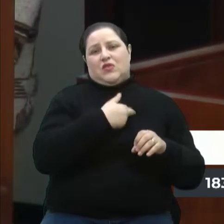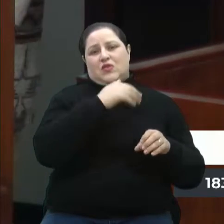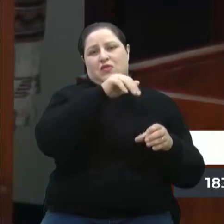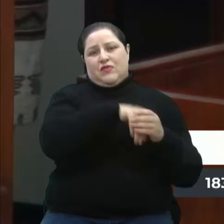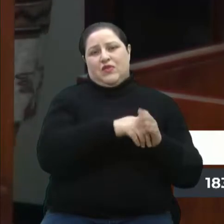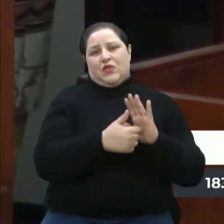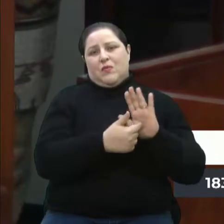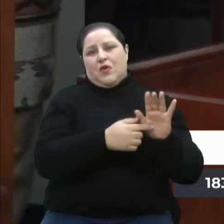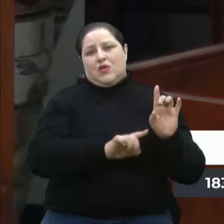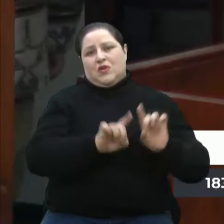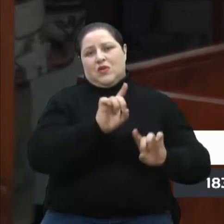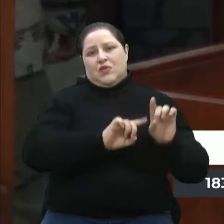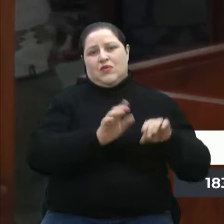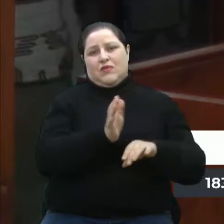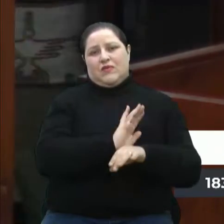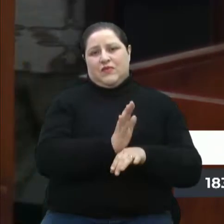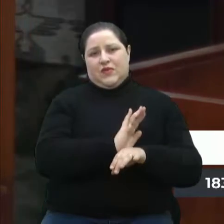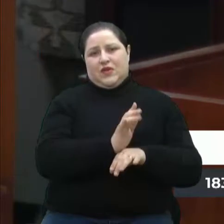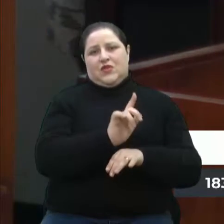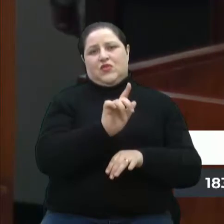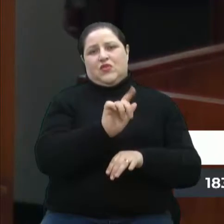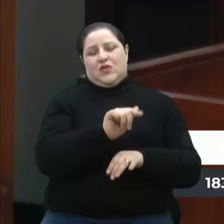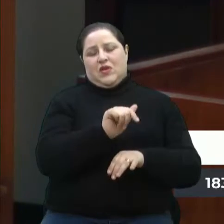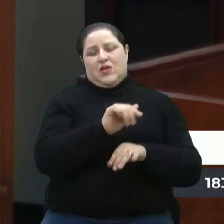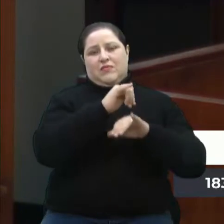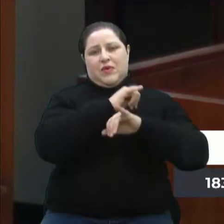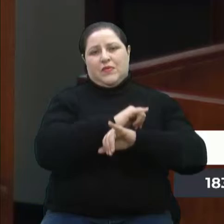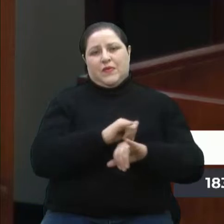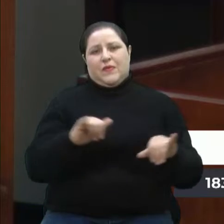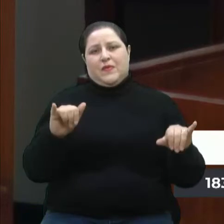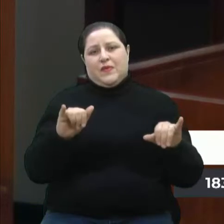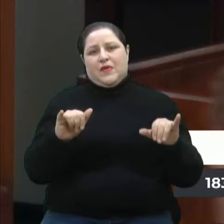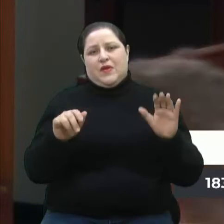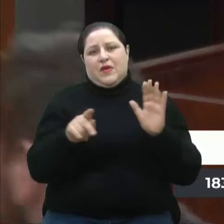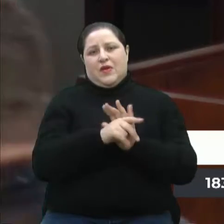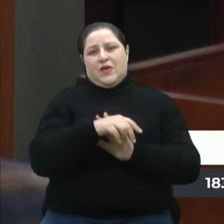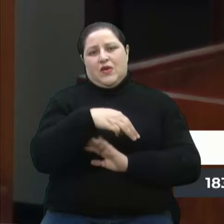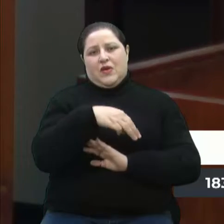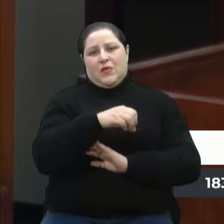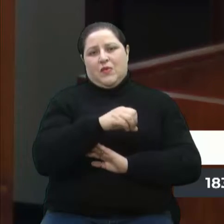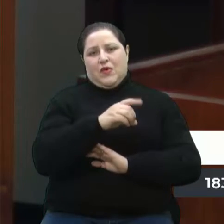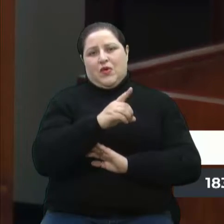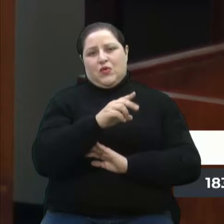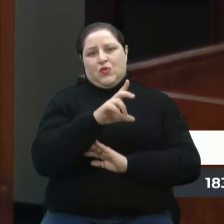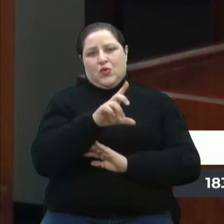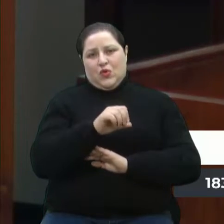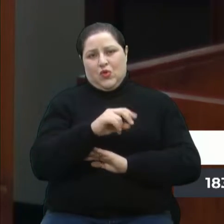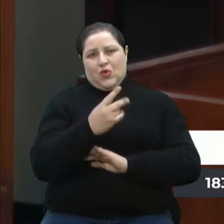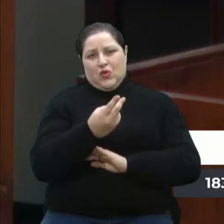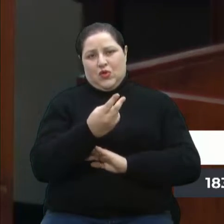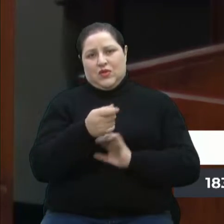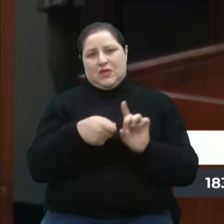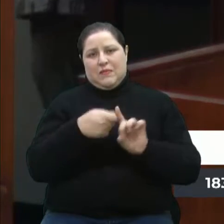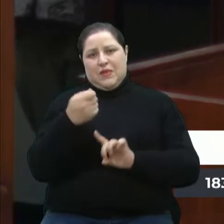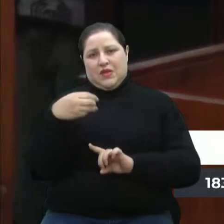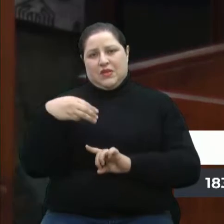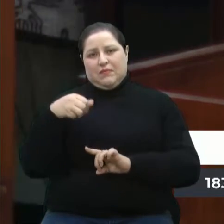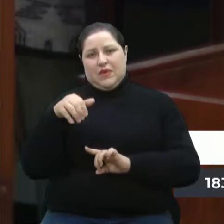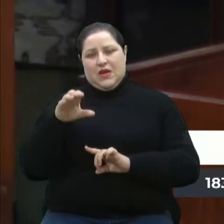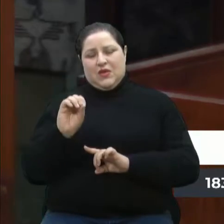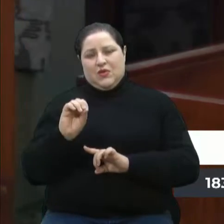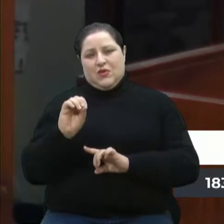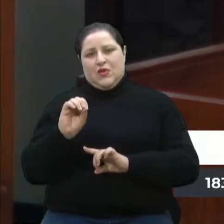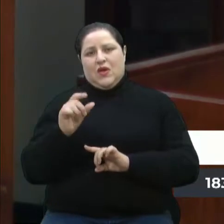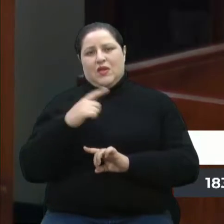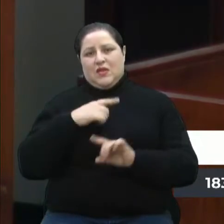dos vídeos que tinham sido divulgados no módulo 2, que foi lançado no mês de maio. A